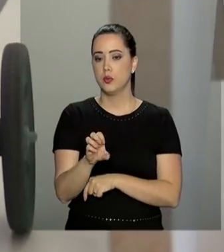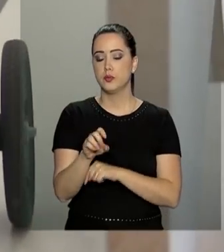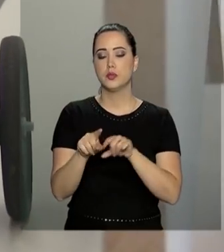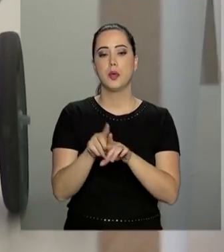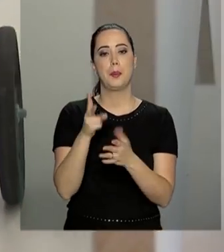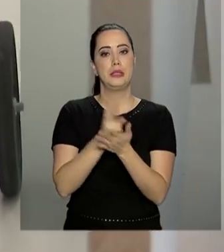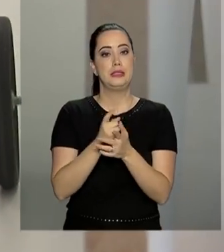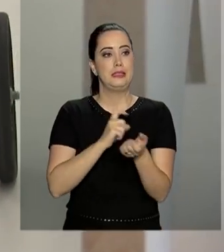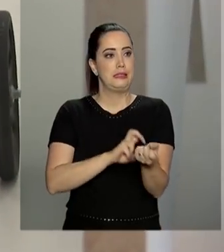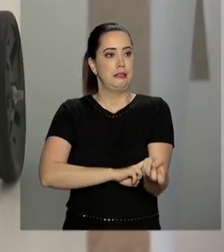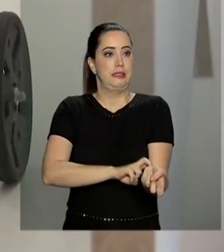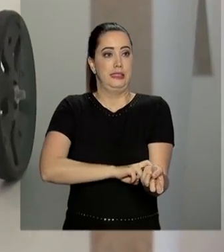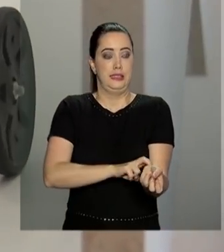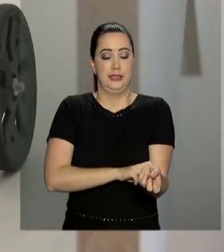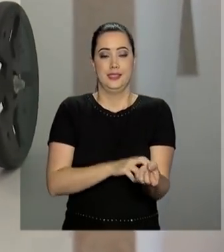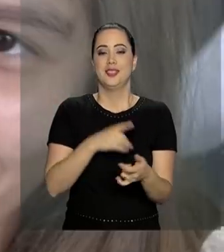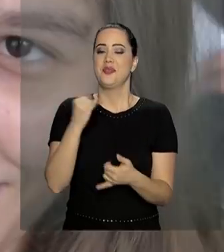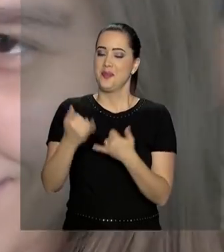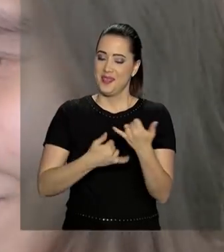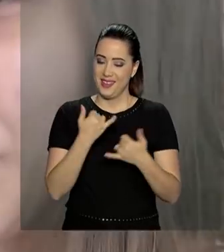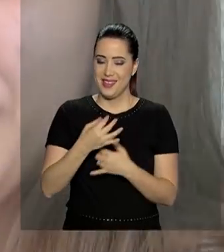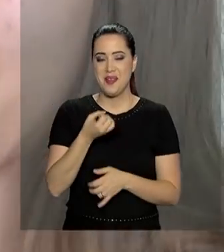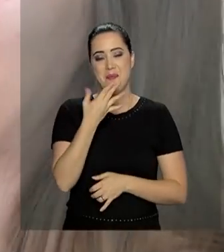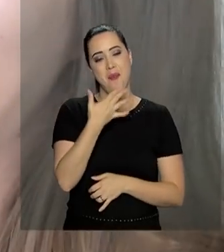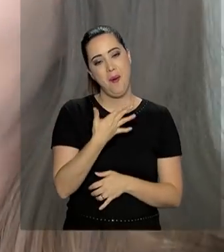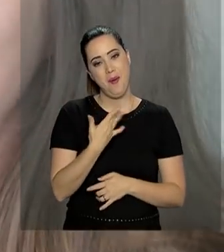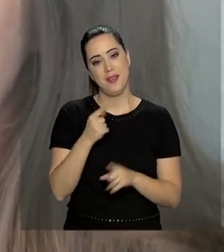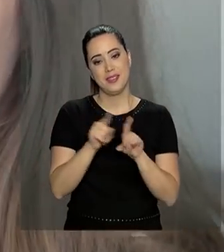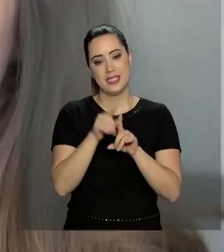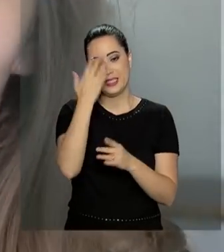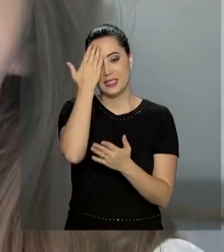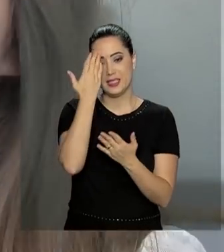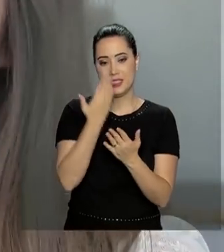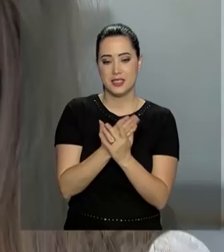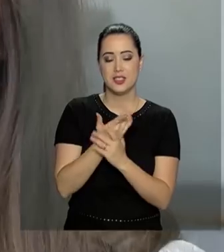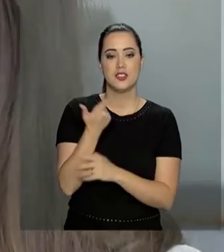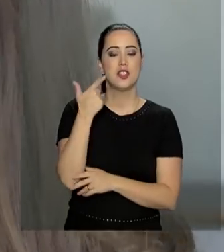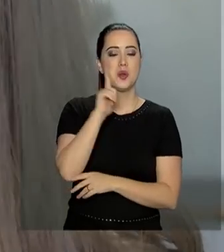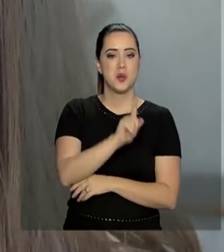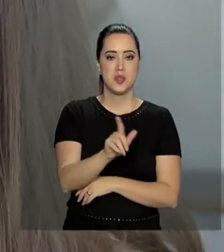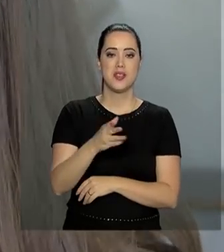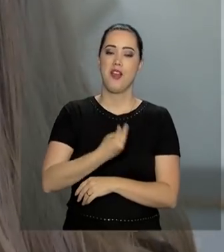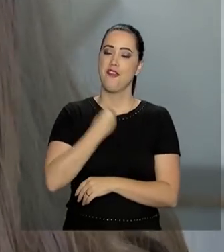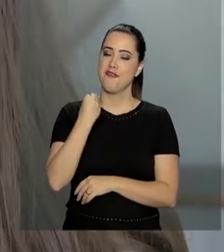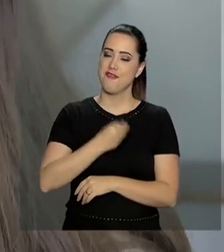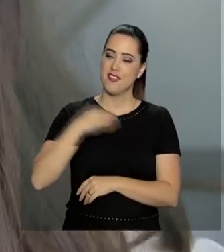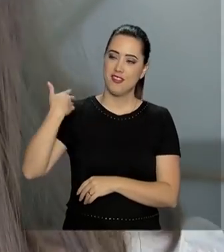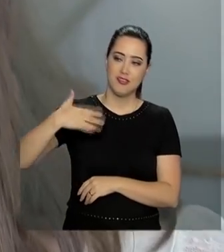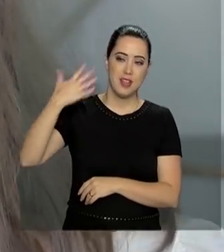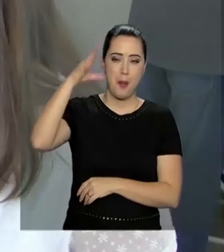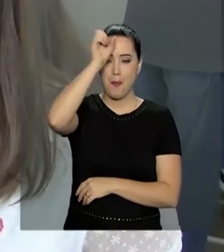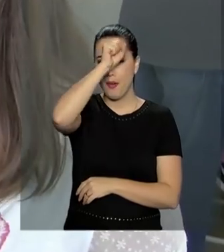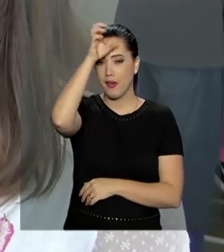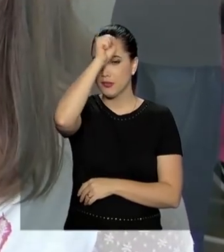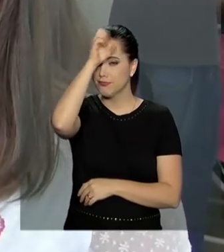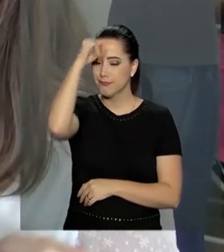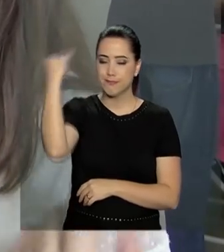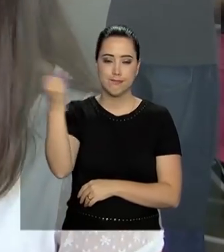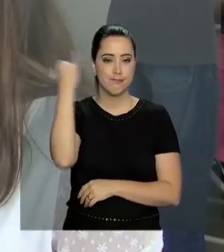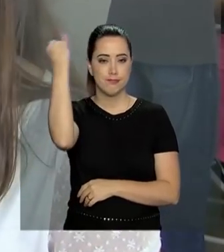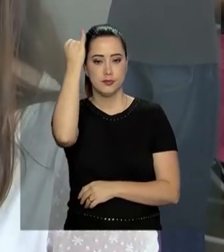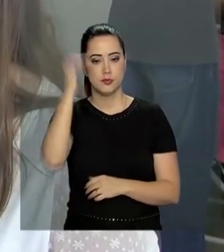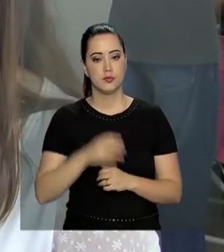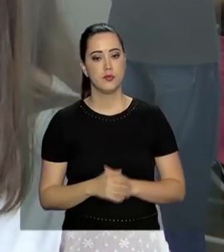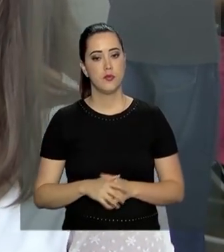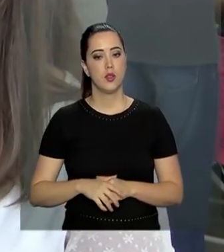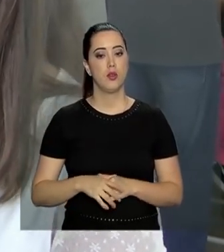foi muito divertido participar da competição. E a estudante tem certeza que vai levar para a vida o que aprendeu. A robótica envolve